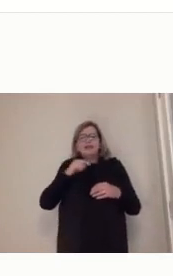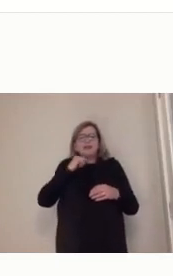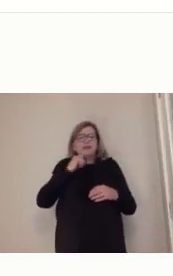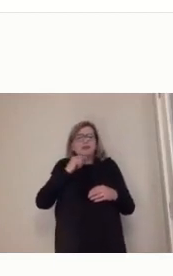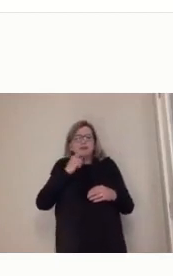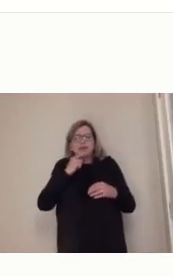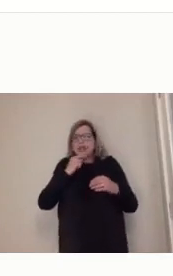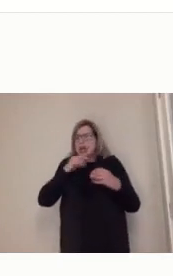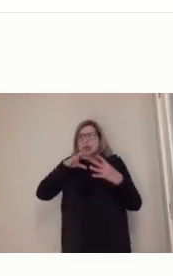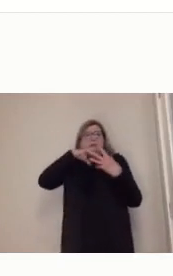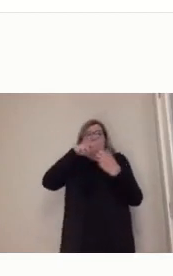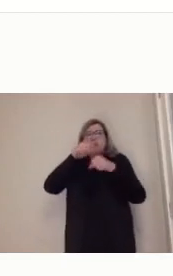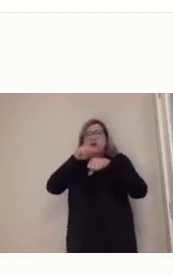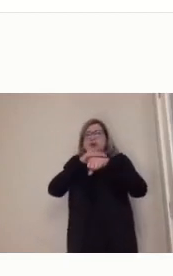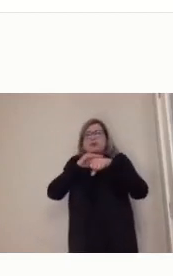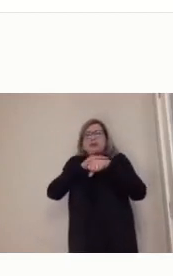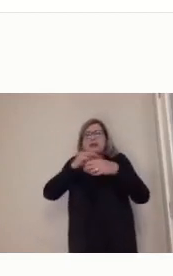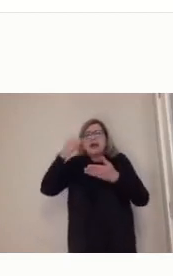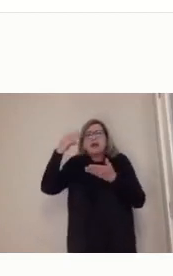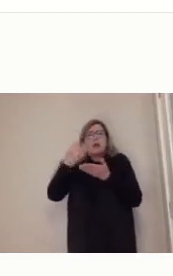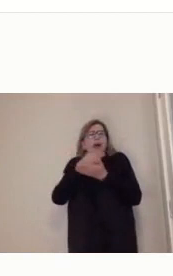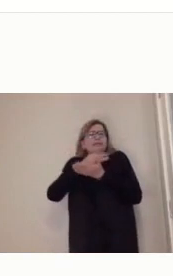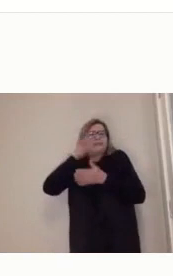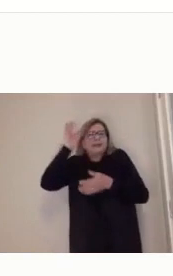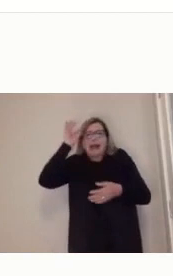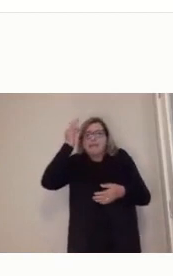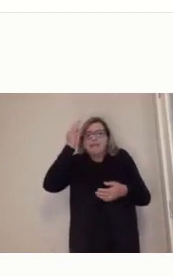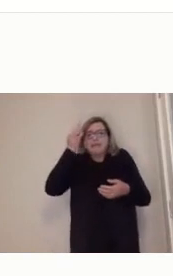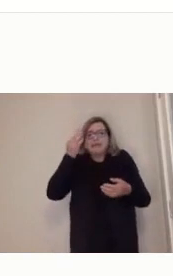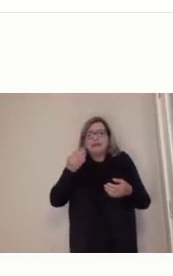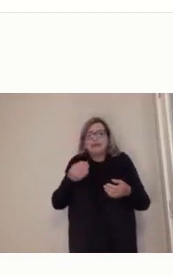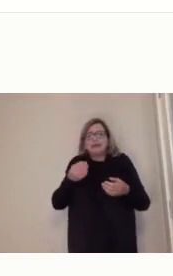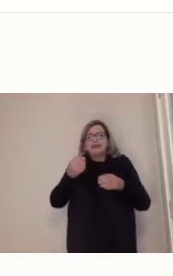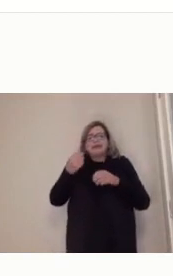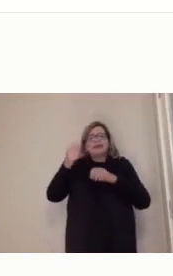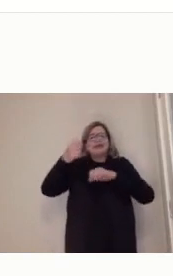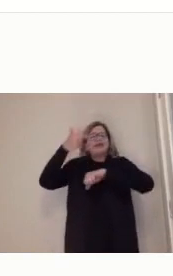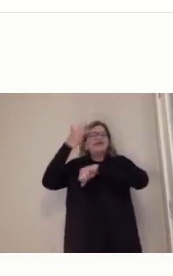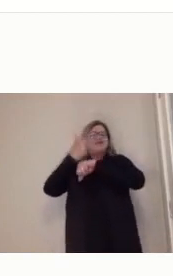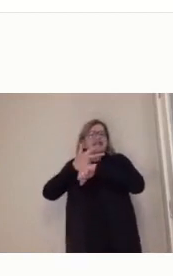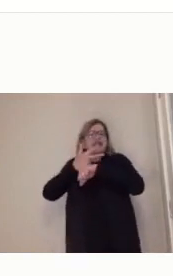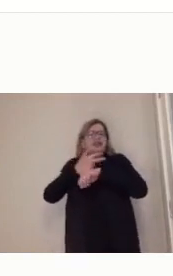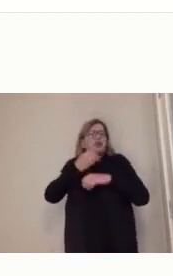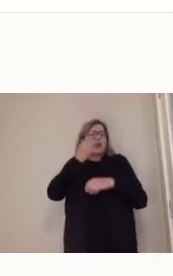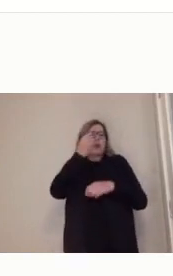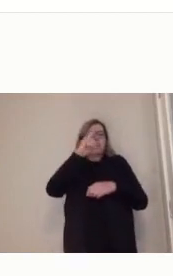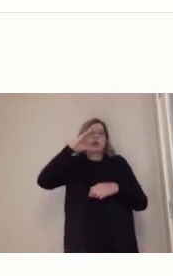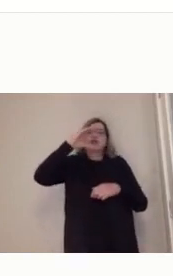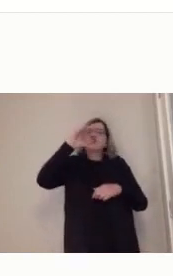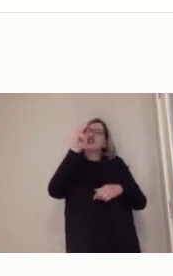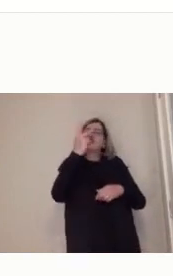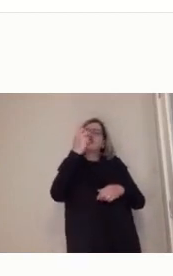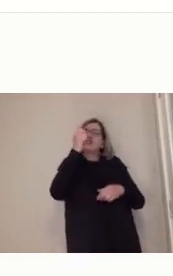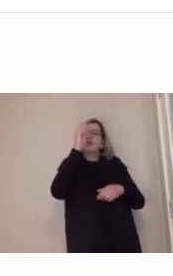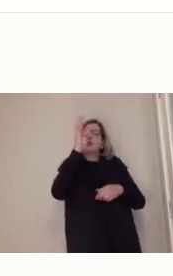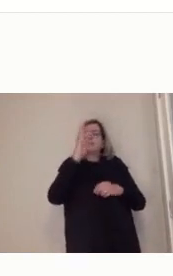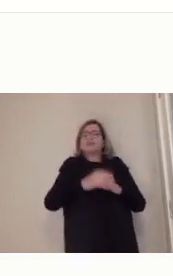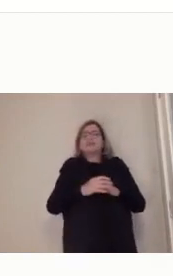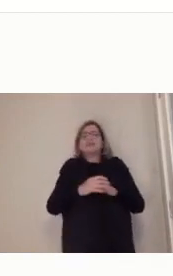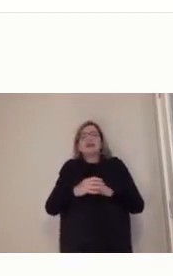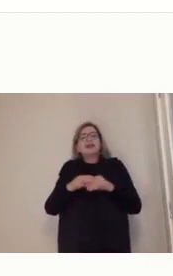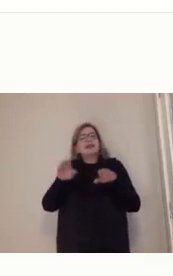né? A gente não tem, né? Não tinha essas redes sociais, e a gente vai falar um pouquinho também na nossa disciplina das redes sociais, que